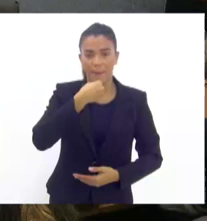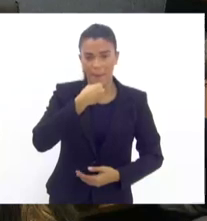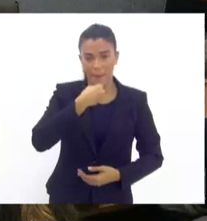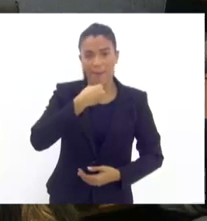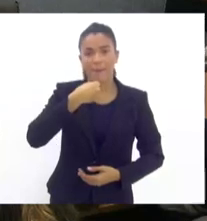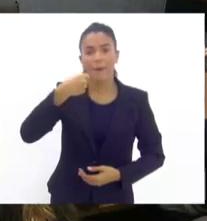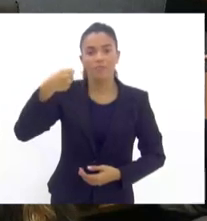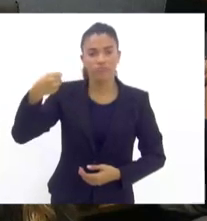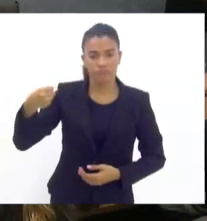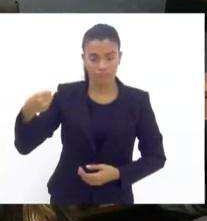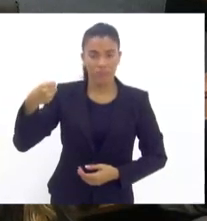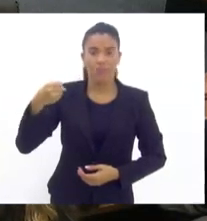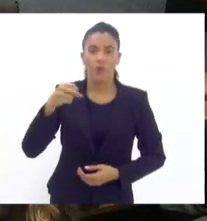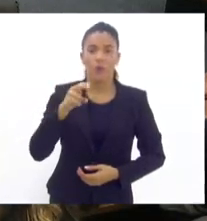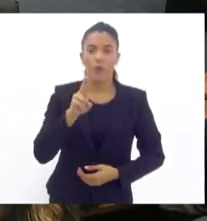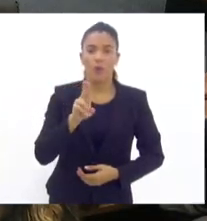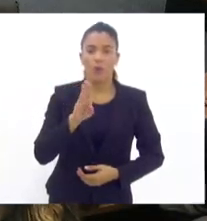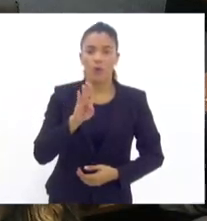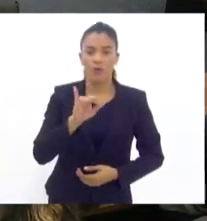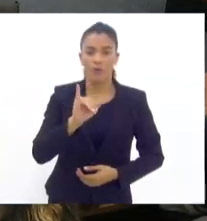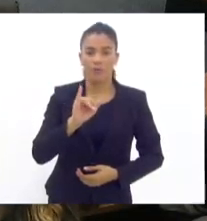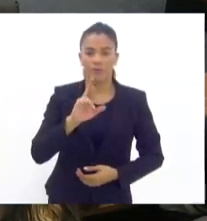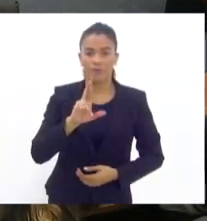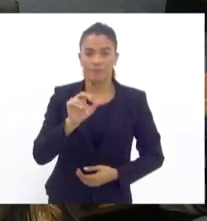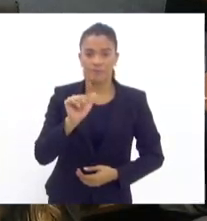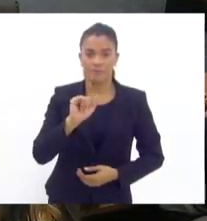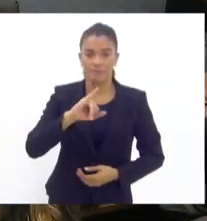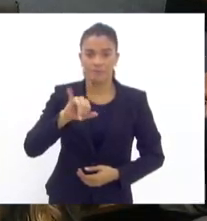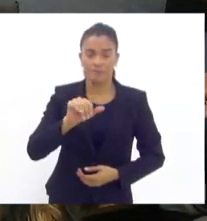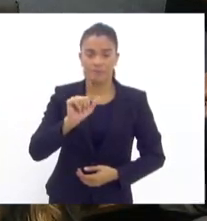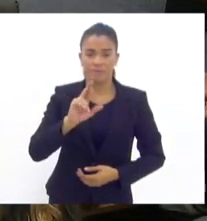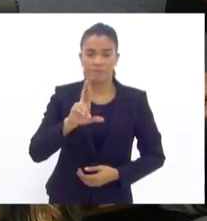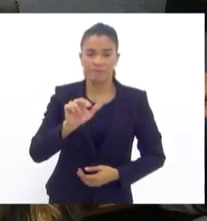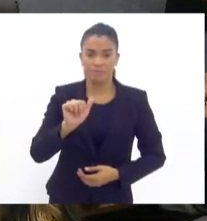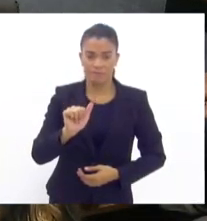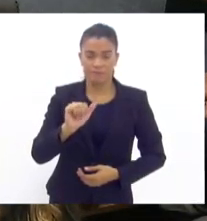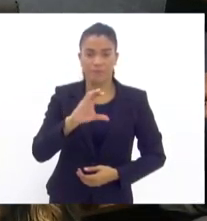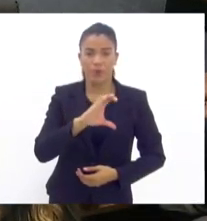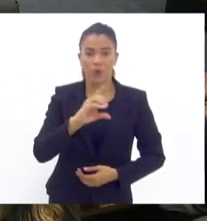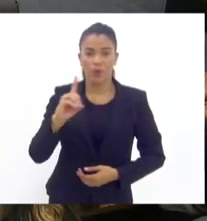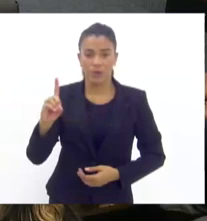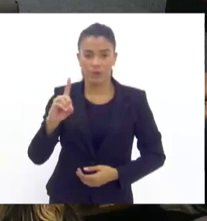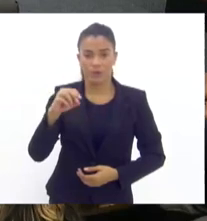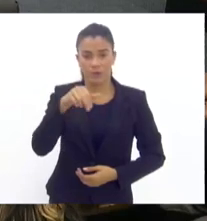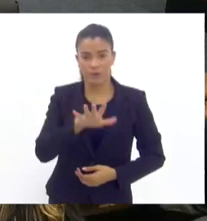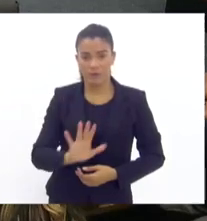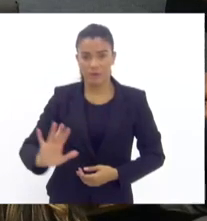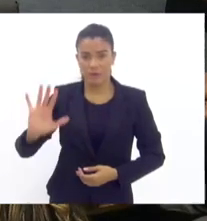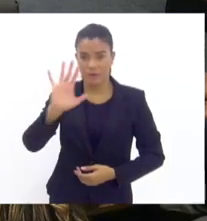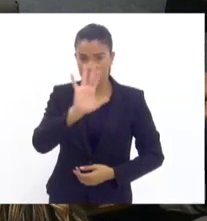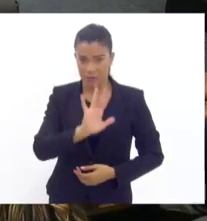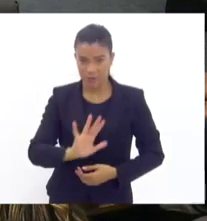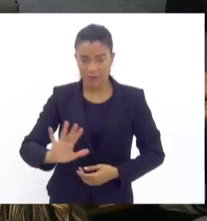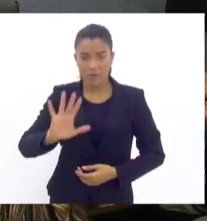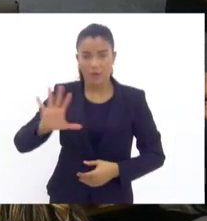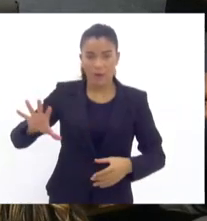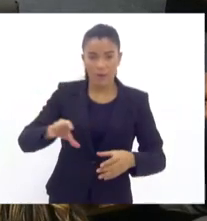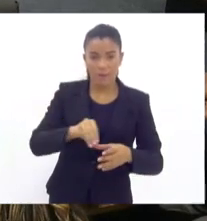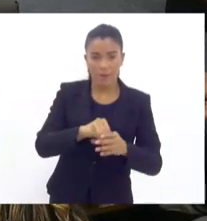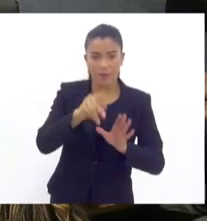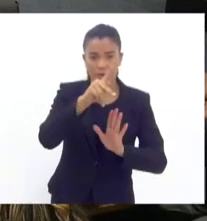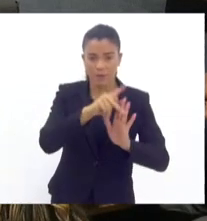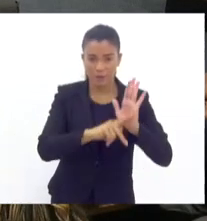Ubirajara Chagas, coordenador nacional, membro do projeto